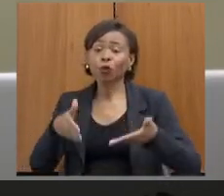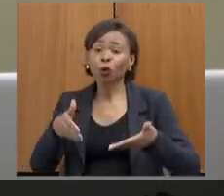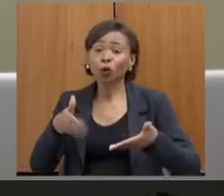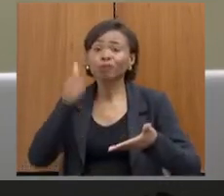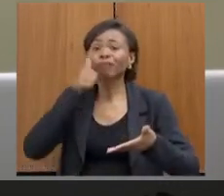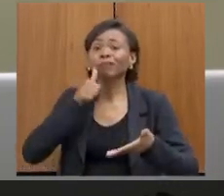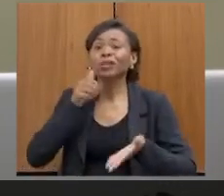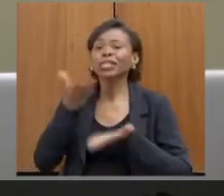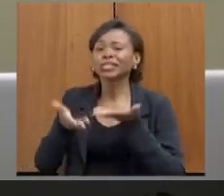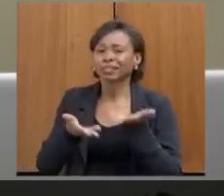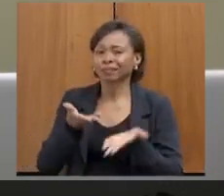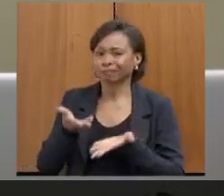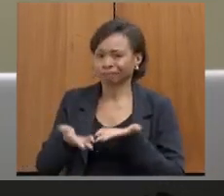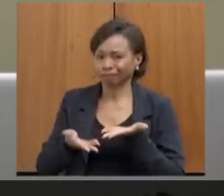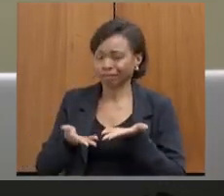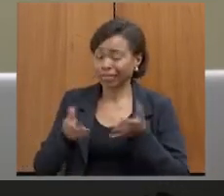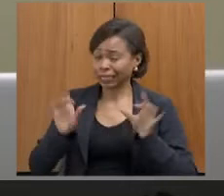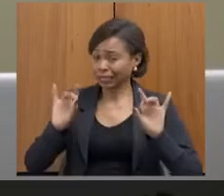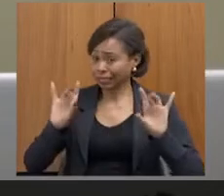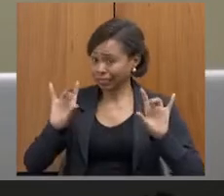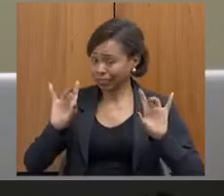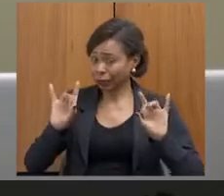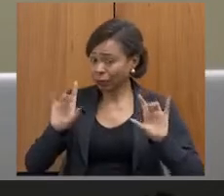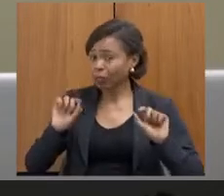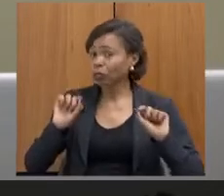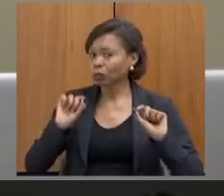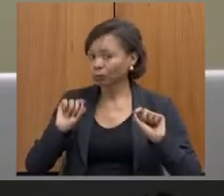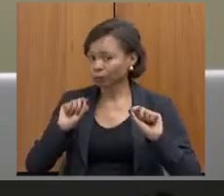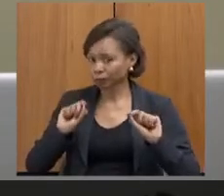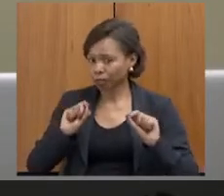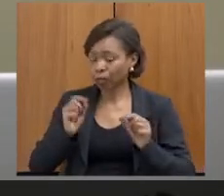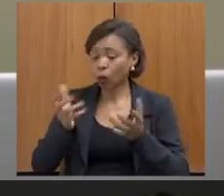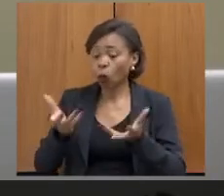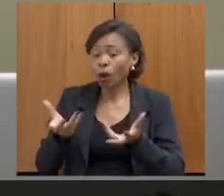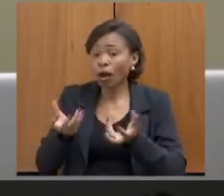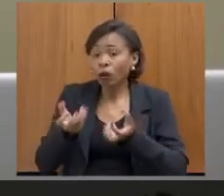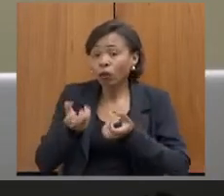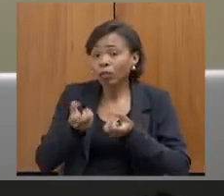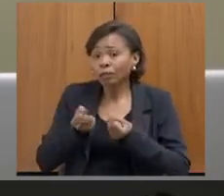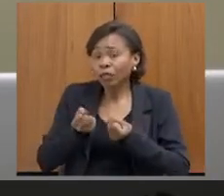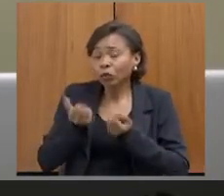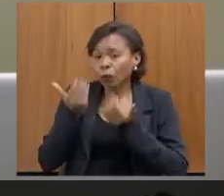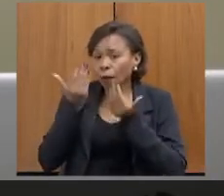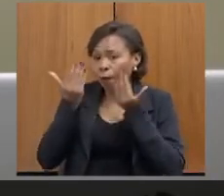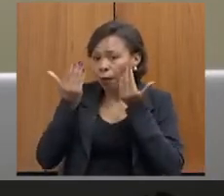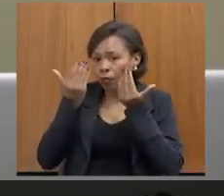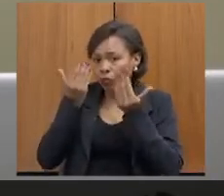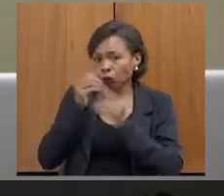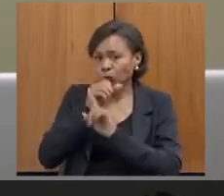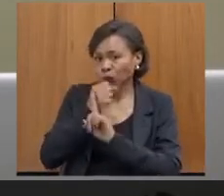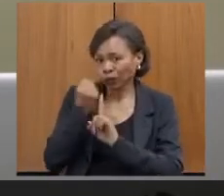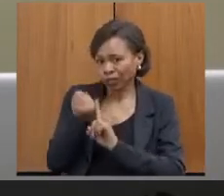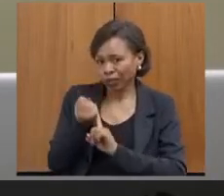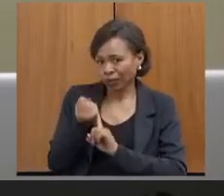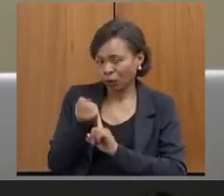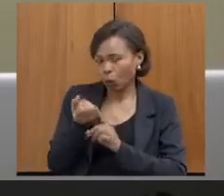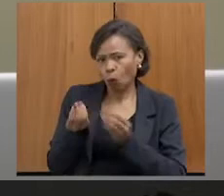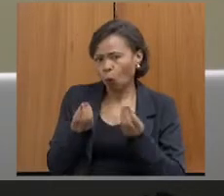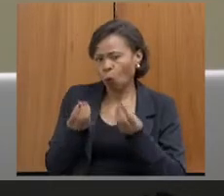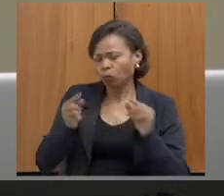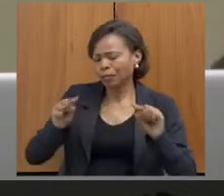especialmente no que se refere ao acolhimento psicossocial? Como é que você